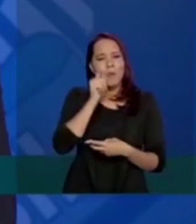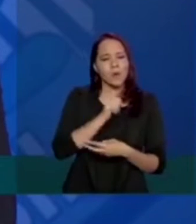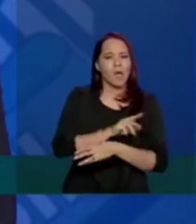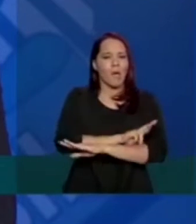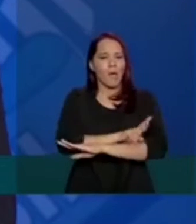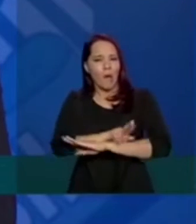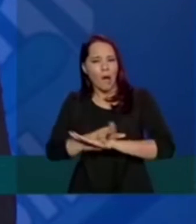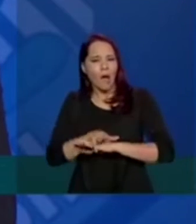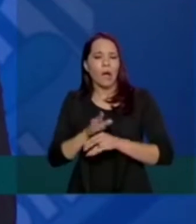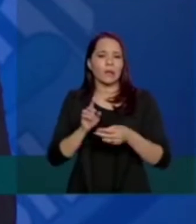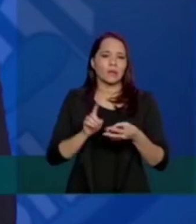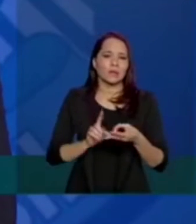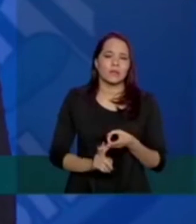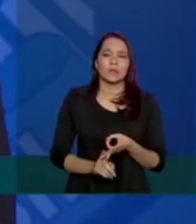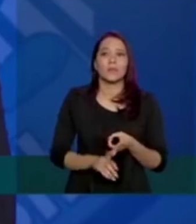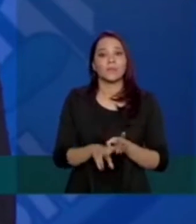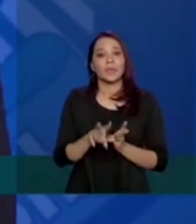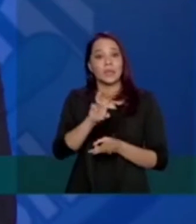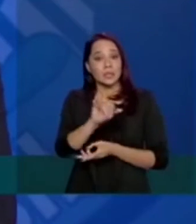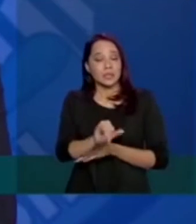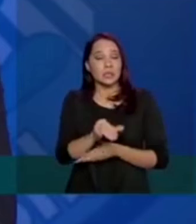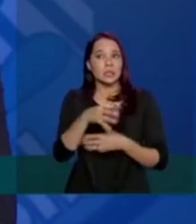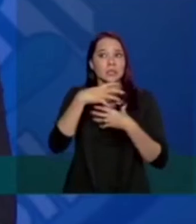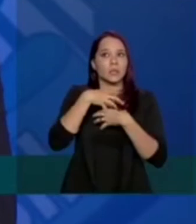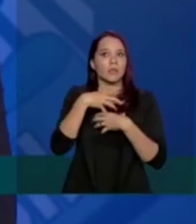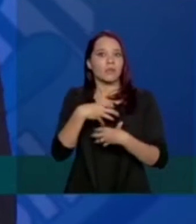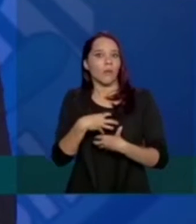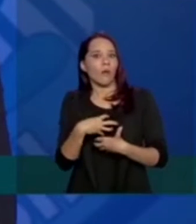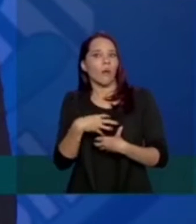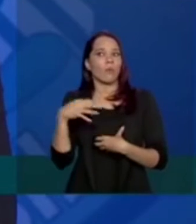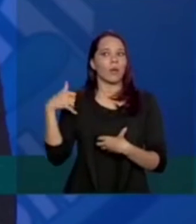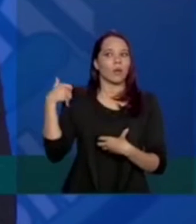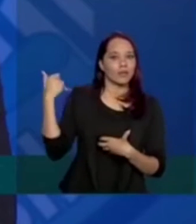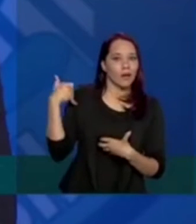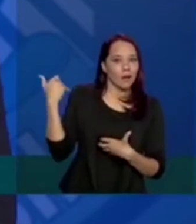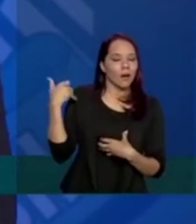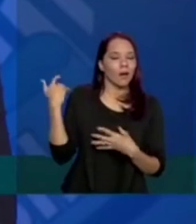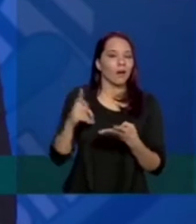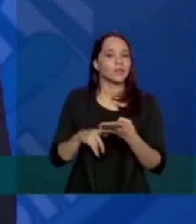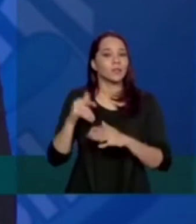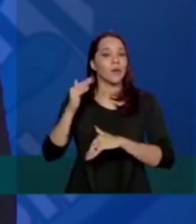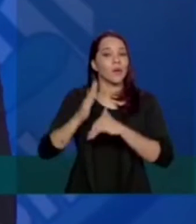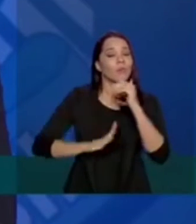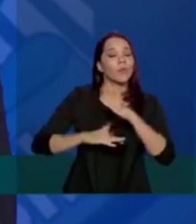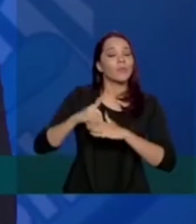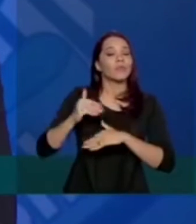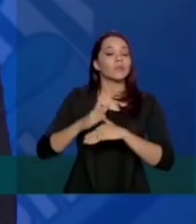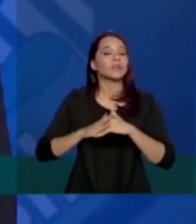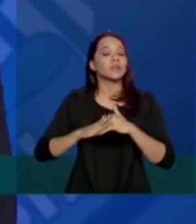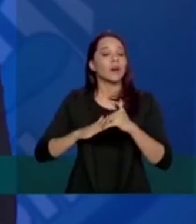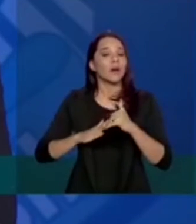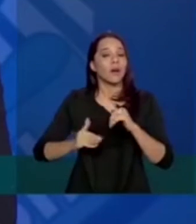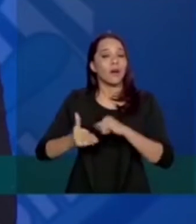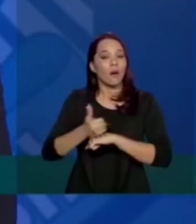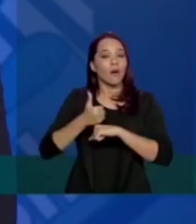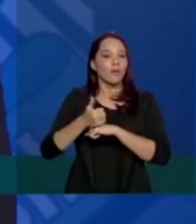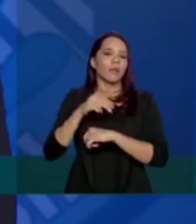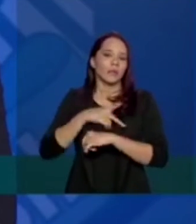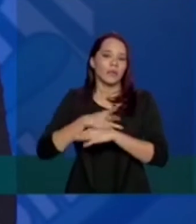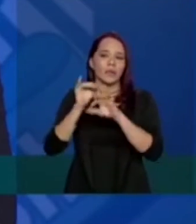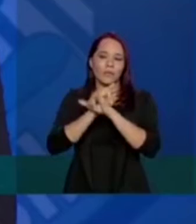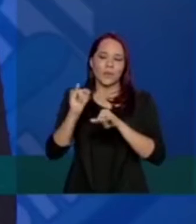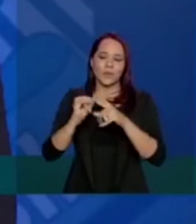cor, sintomas, idade, profissão, profissão, tem informações